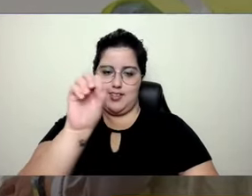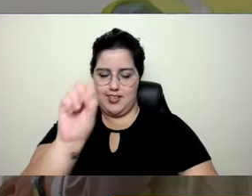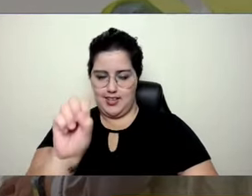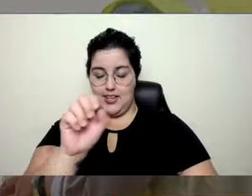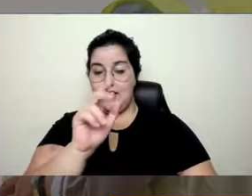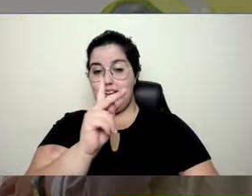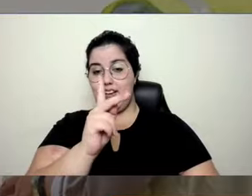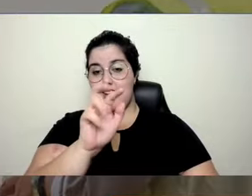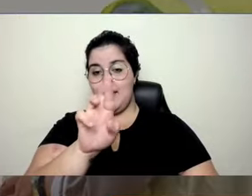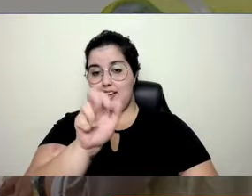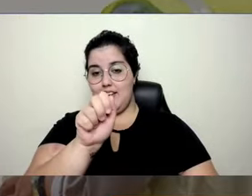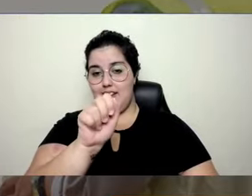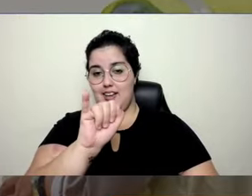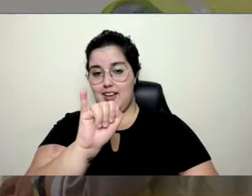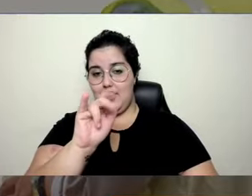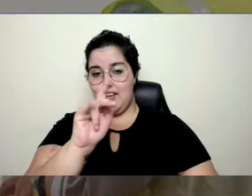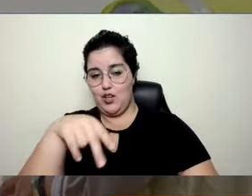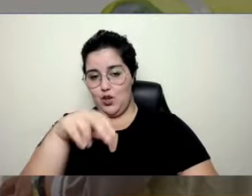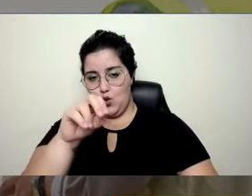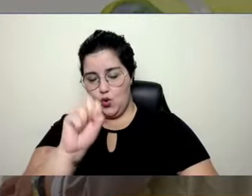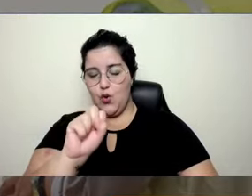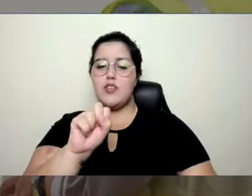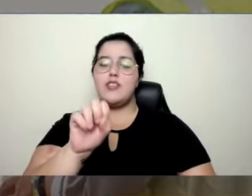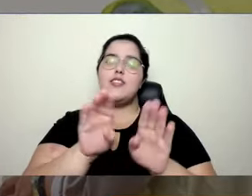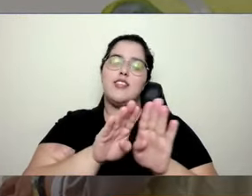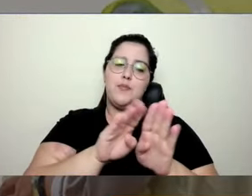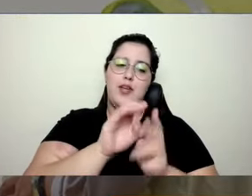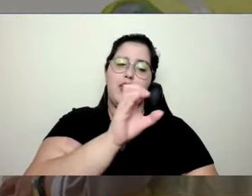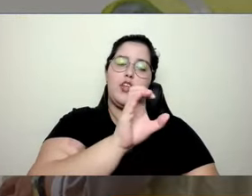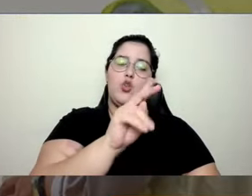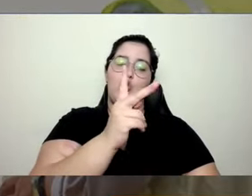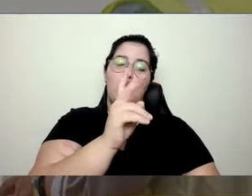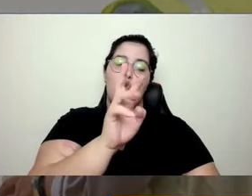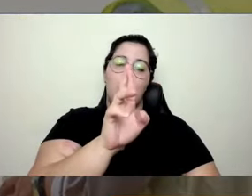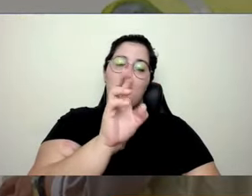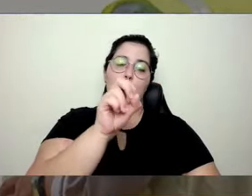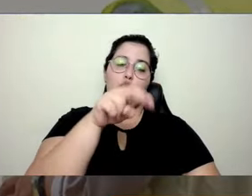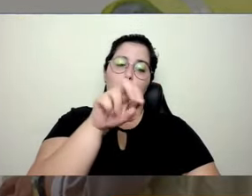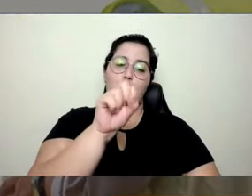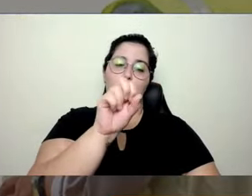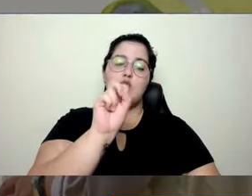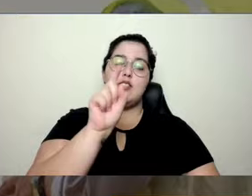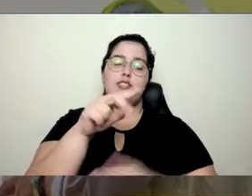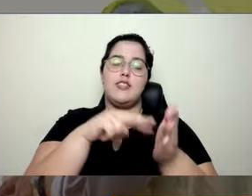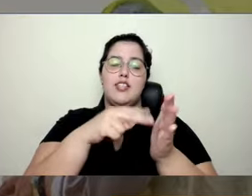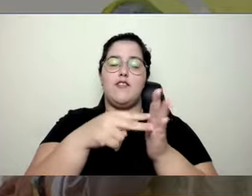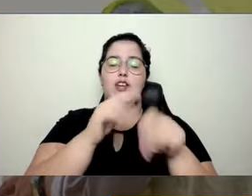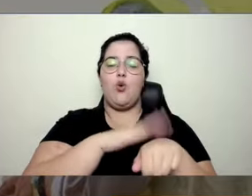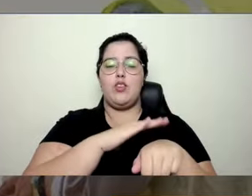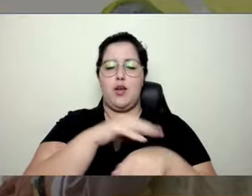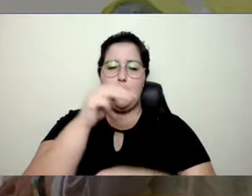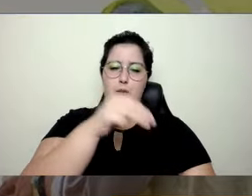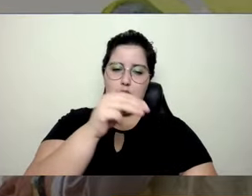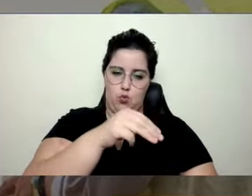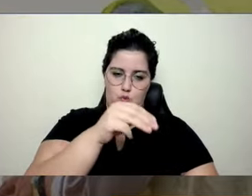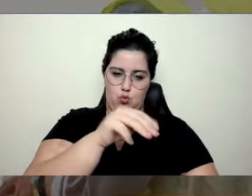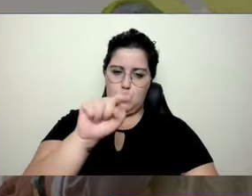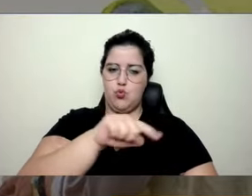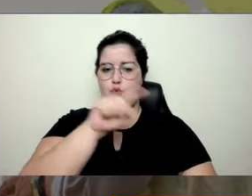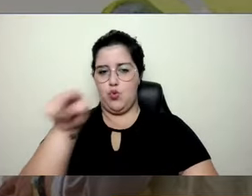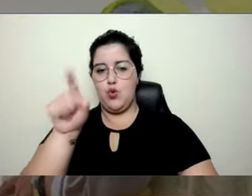é o tempo linear, minutos, horas, segundos, dias, Kairos é o tempo sentido,